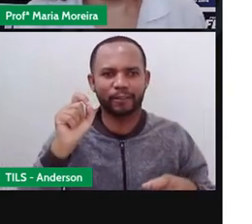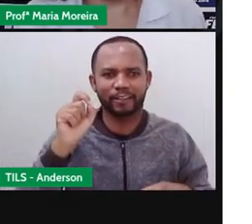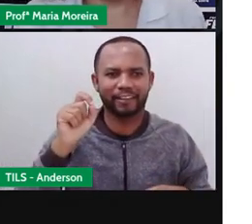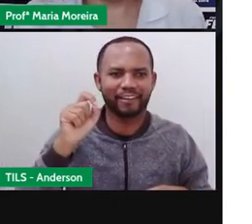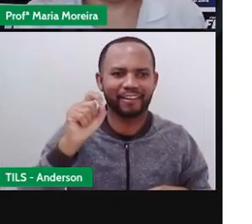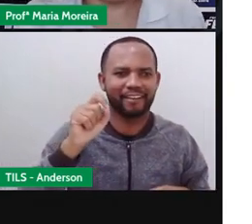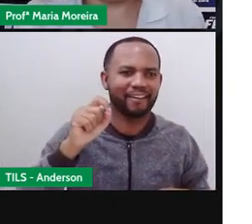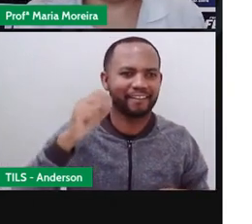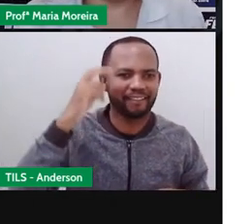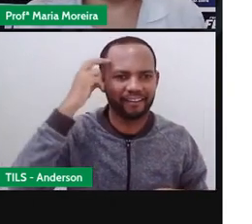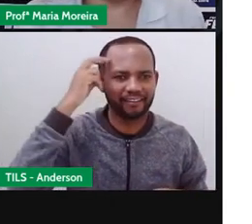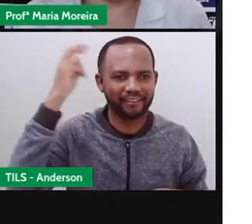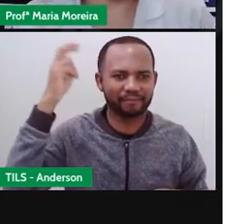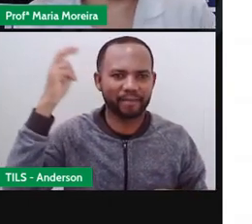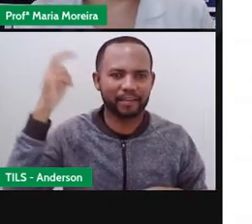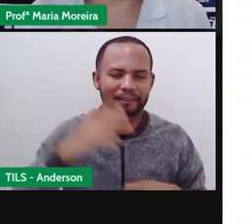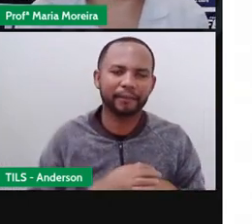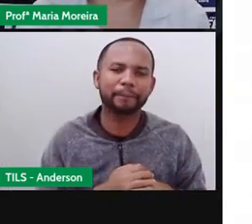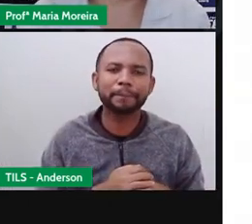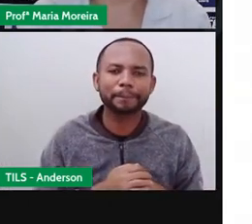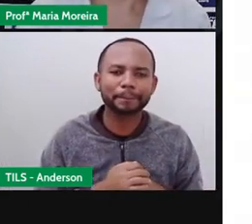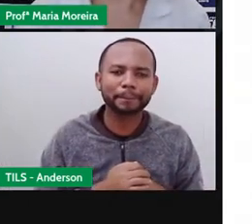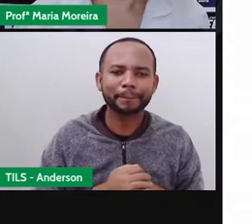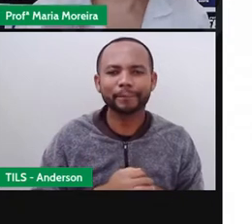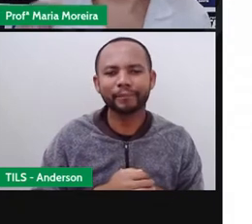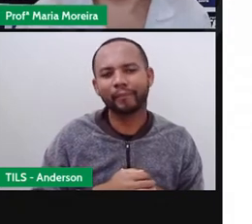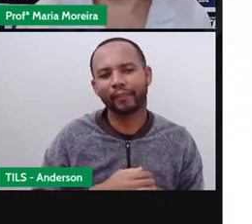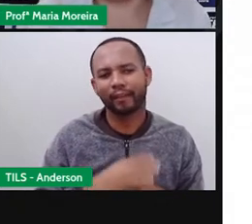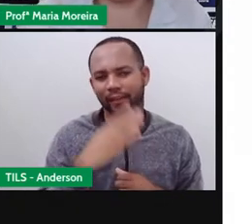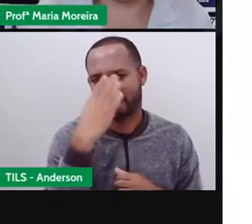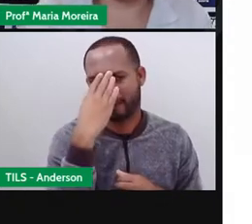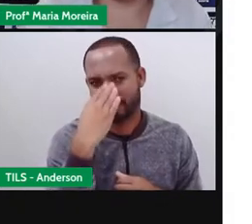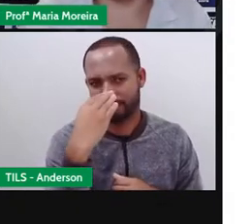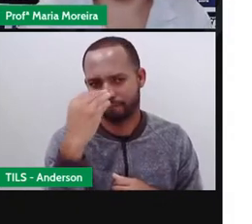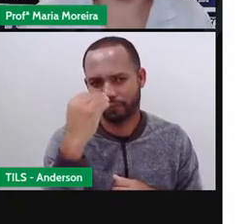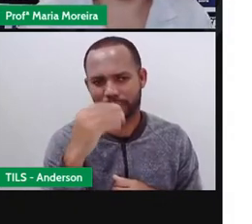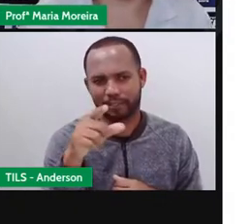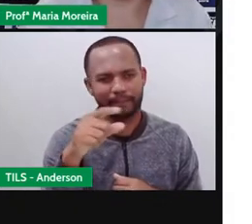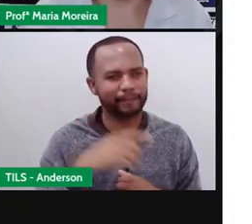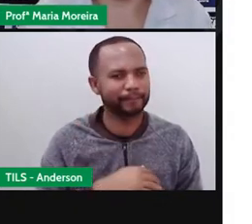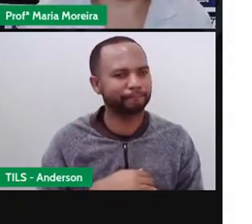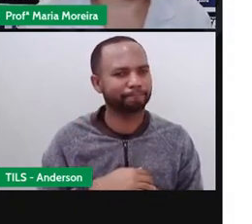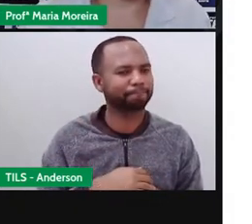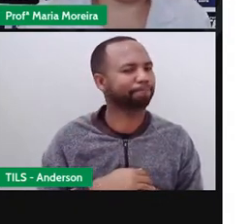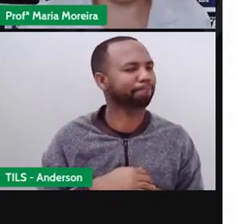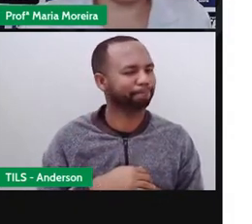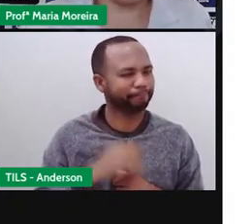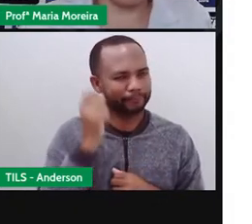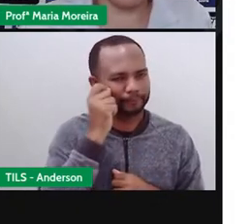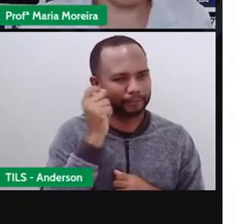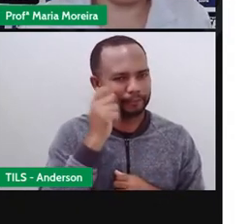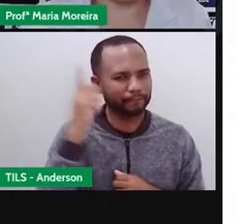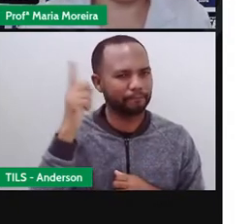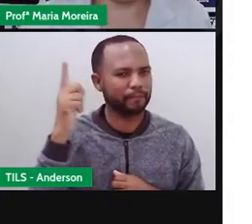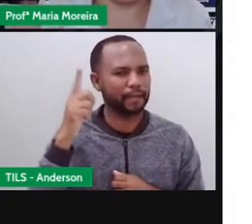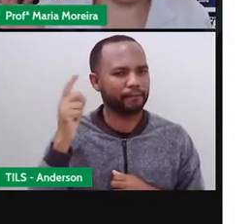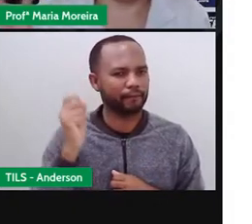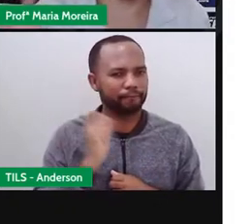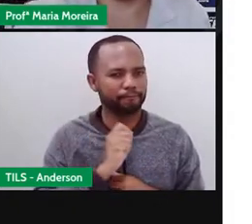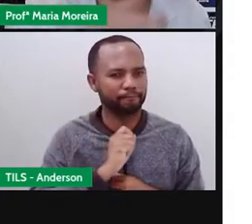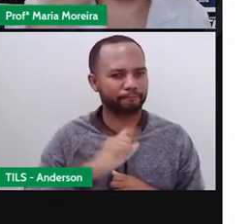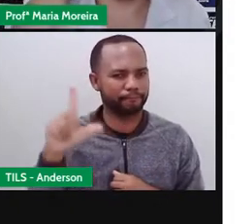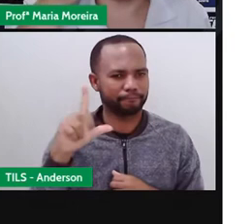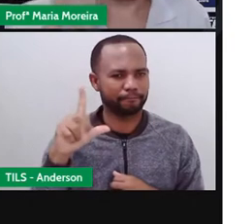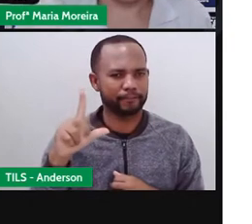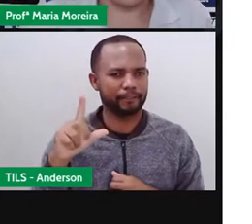E quando a gente pensa em raposa, olha, a gente pensa que o quê? Hum, esperta demais. Olha, esperta como uma raposa, porque a